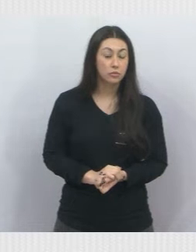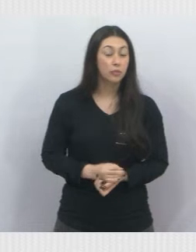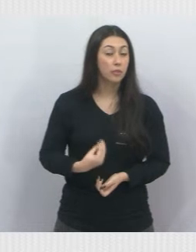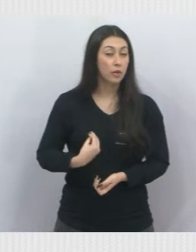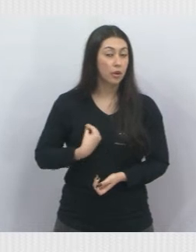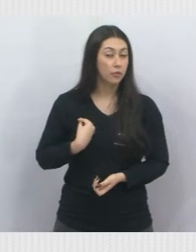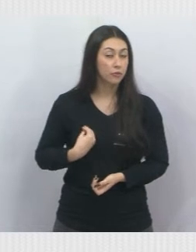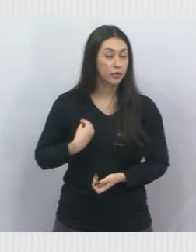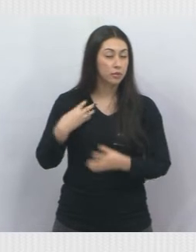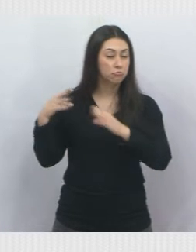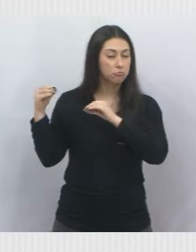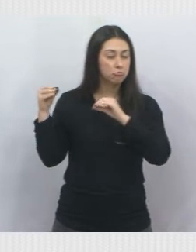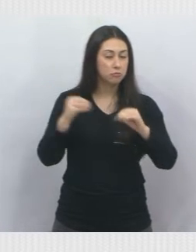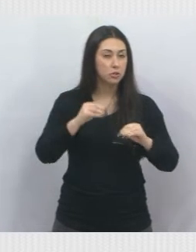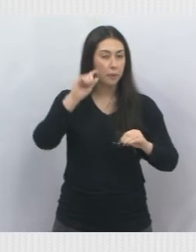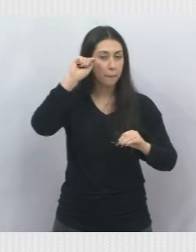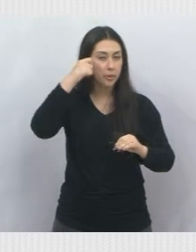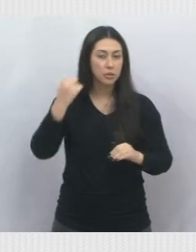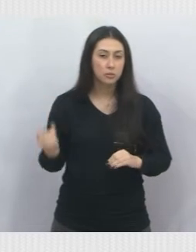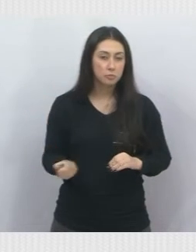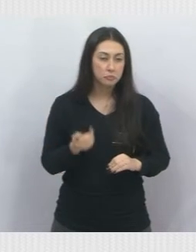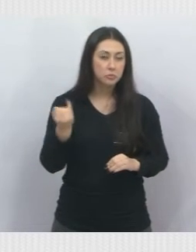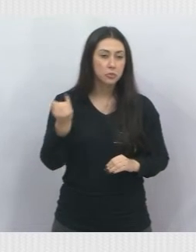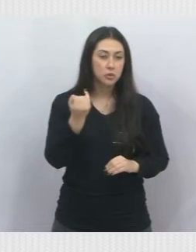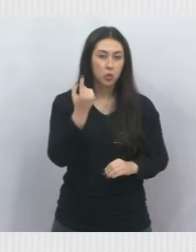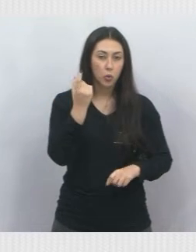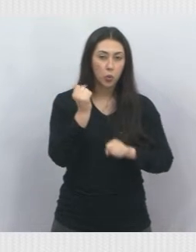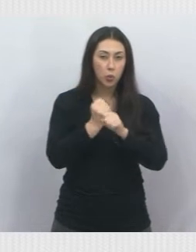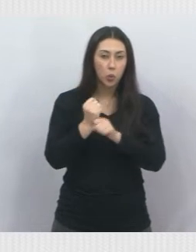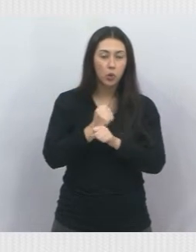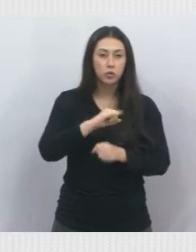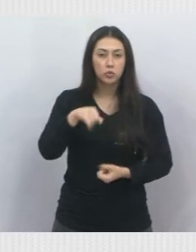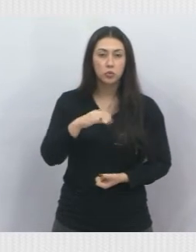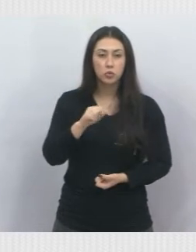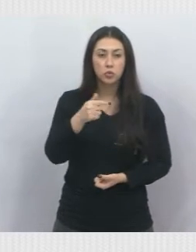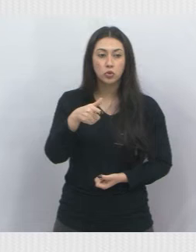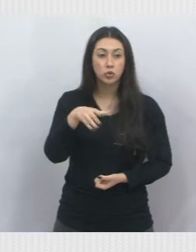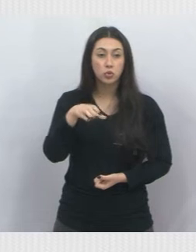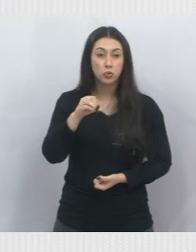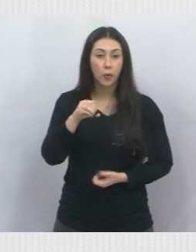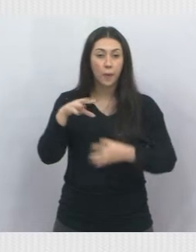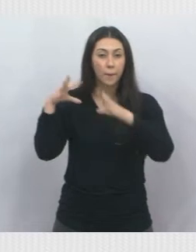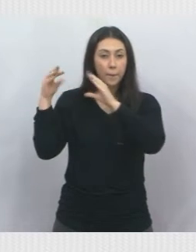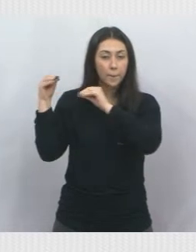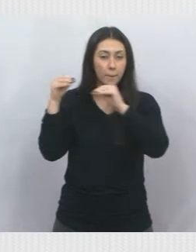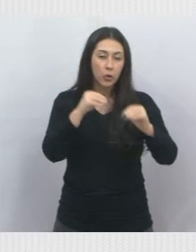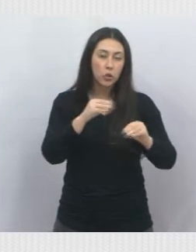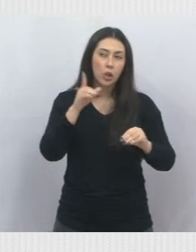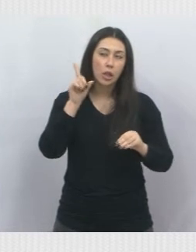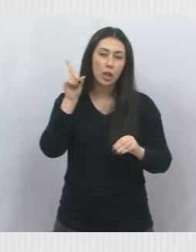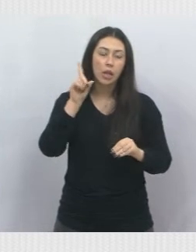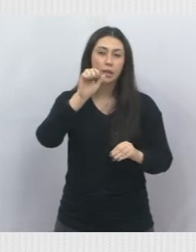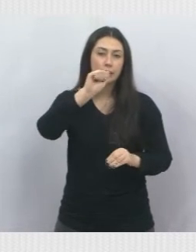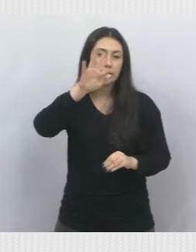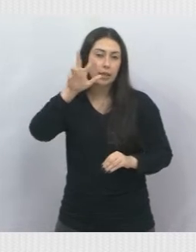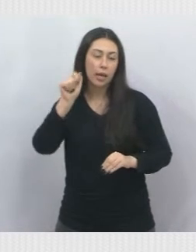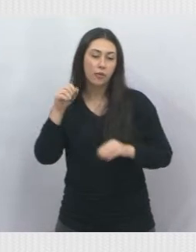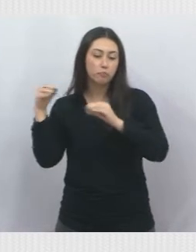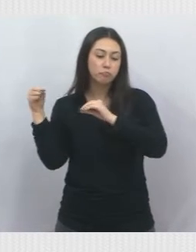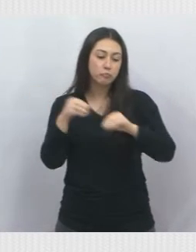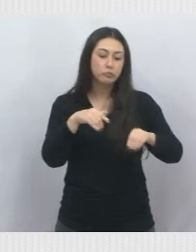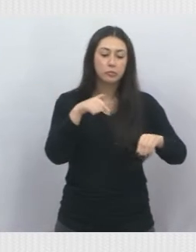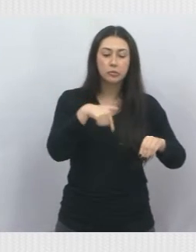Vidas imigrantes negras importam. Há um ano, morreu João Manuel, um imigrante angolano, trabalhador aqui no Brasil,